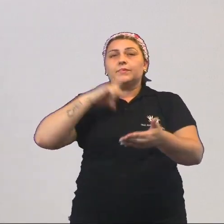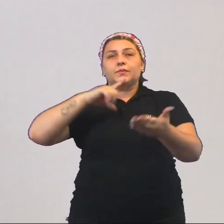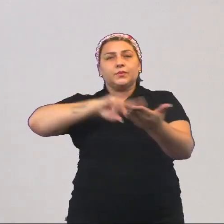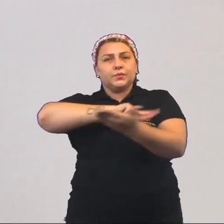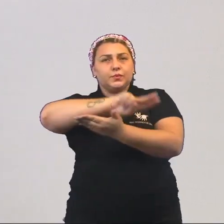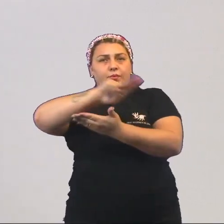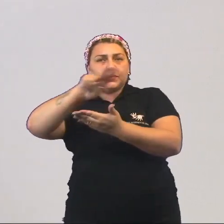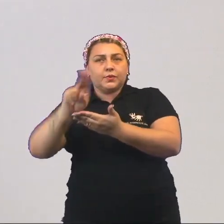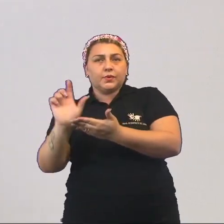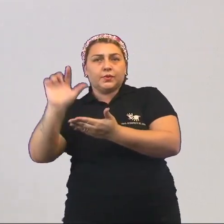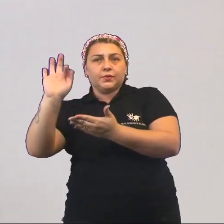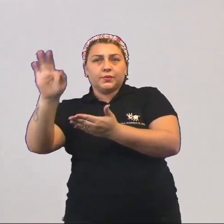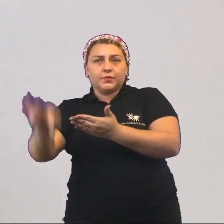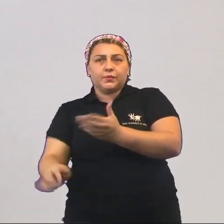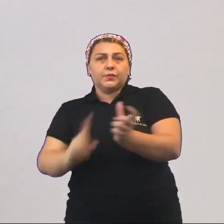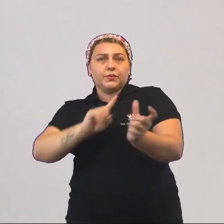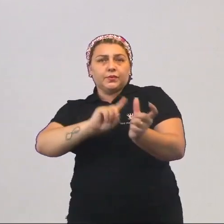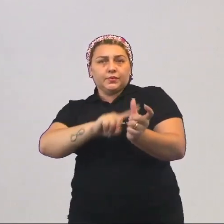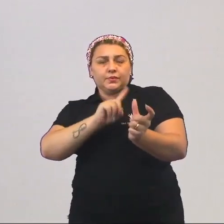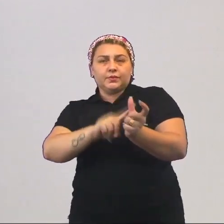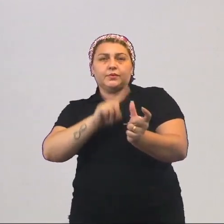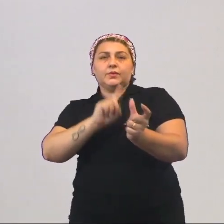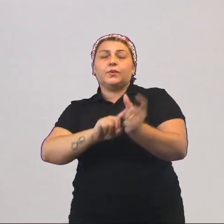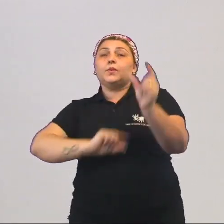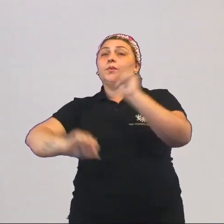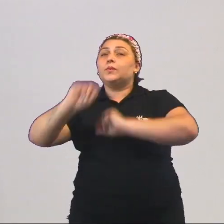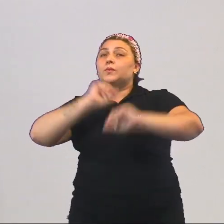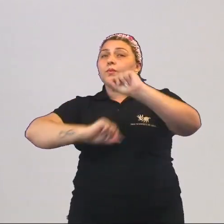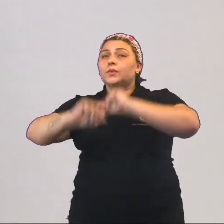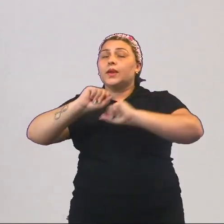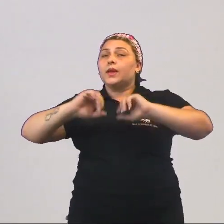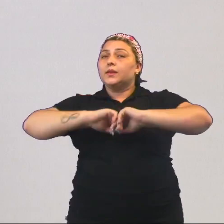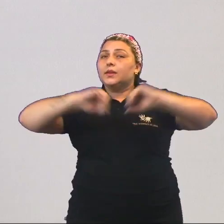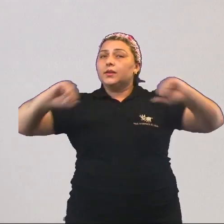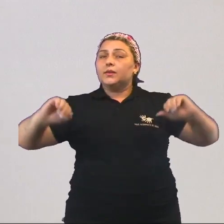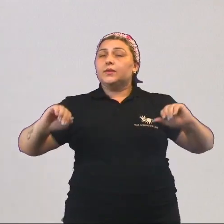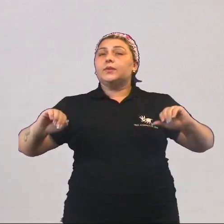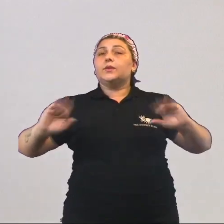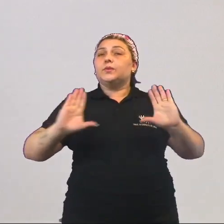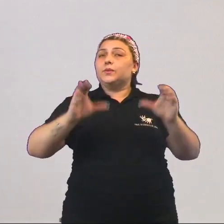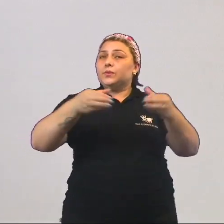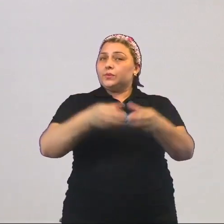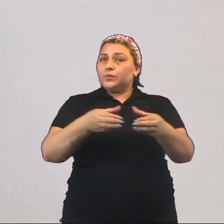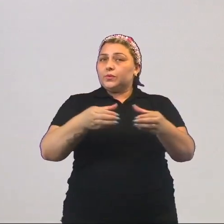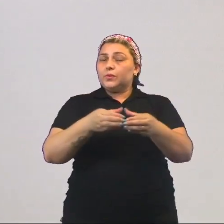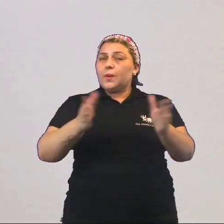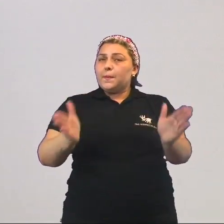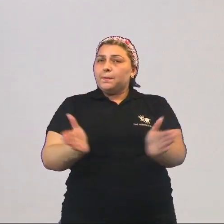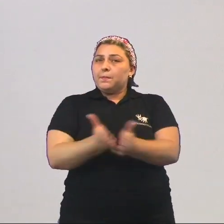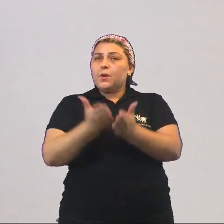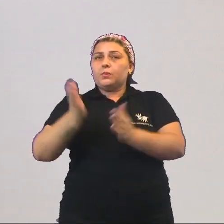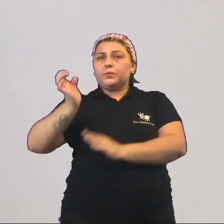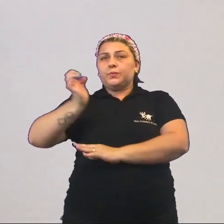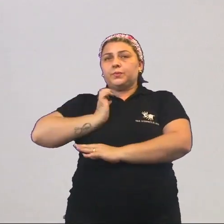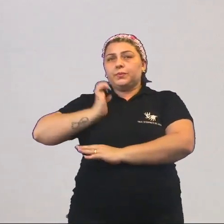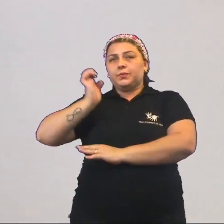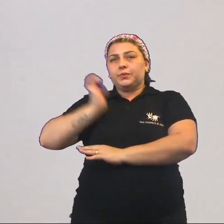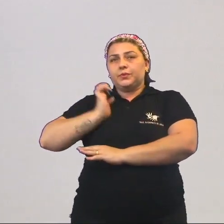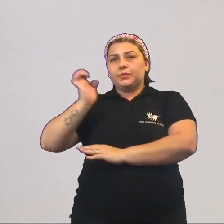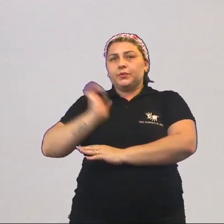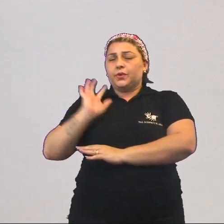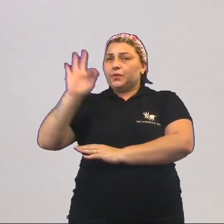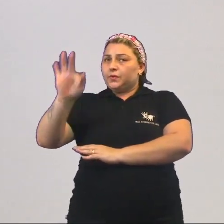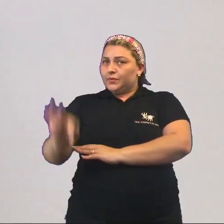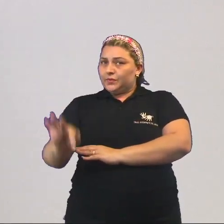várias terminologias que acabam designando essa divisão de classes. Ricos e pobres. É uma